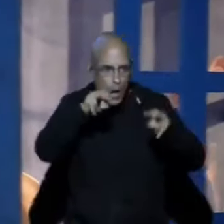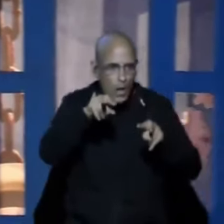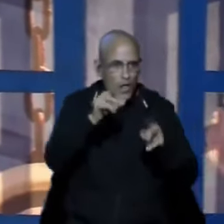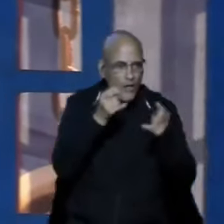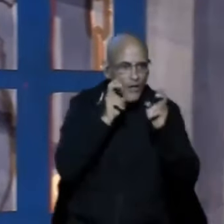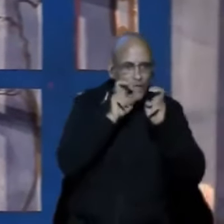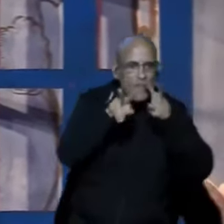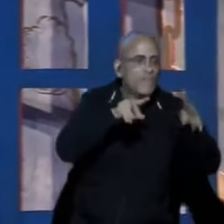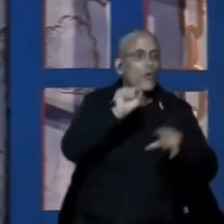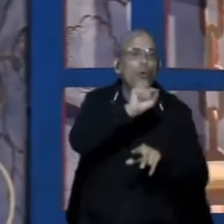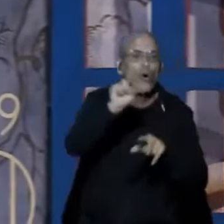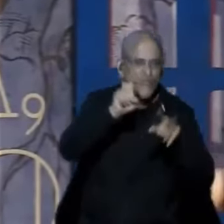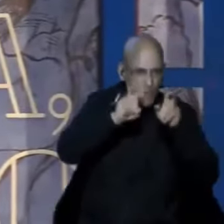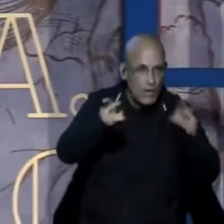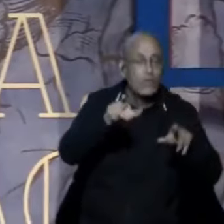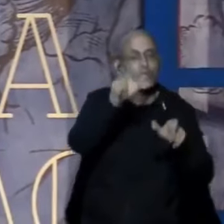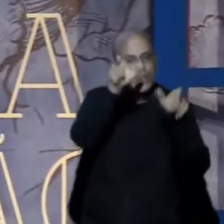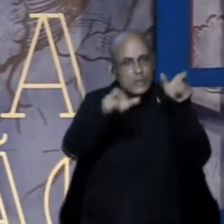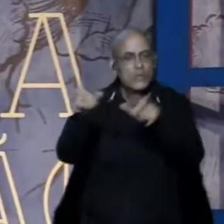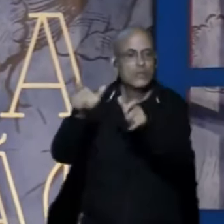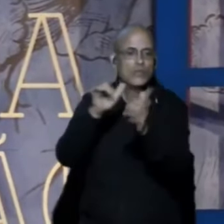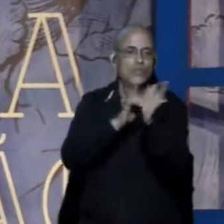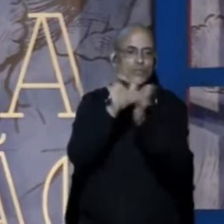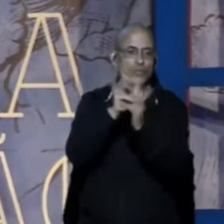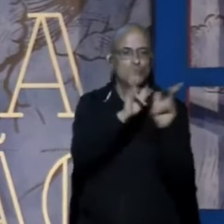Deus por favor